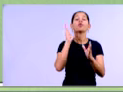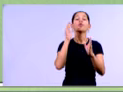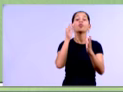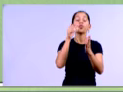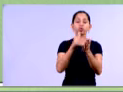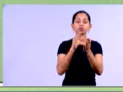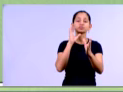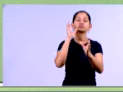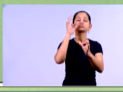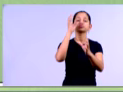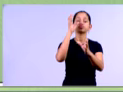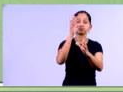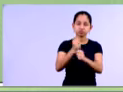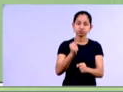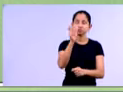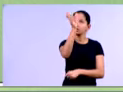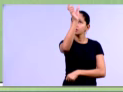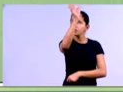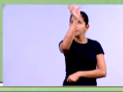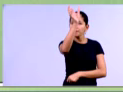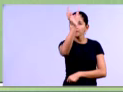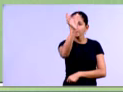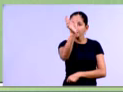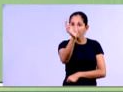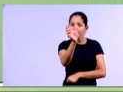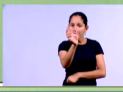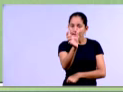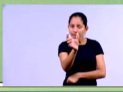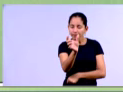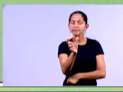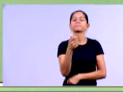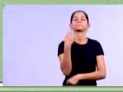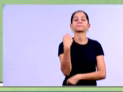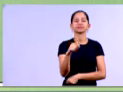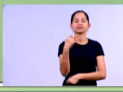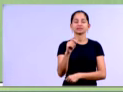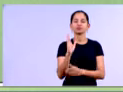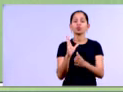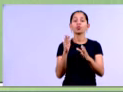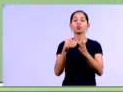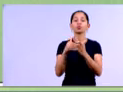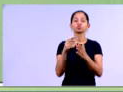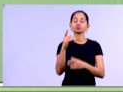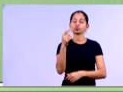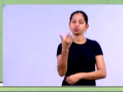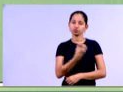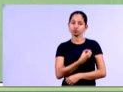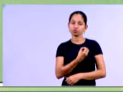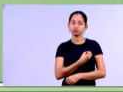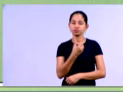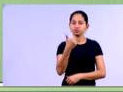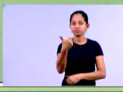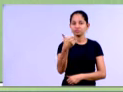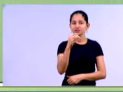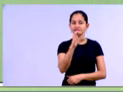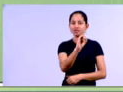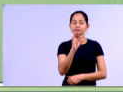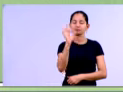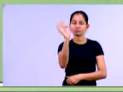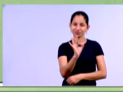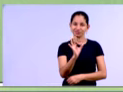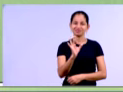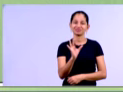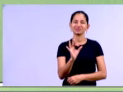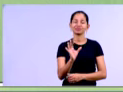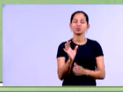Essa soma aqui na vertical, né, de todas as percentagens, ela tem que fechar com 100%, ok? Simbolizando a totalidade do